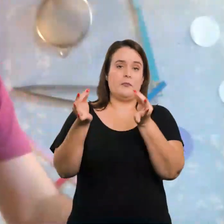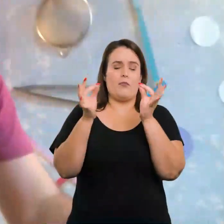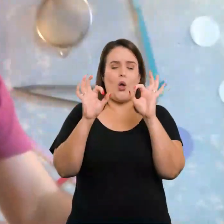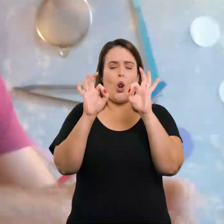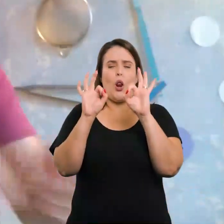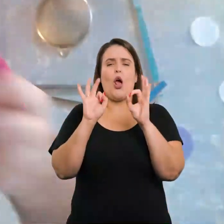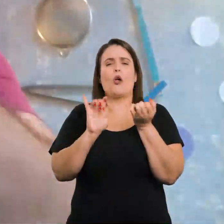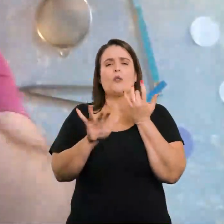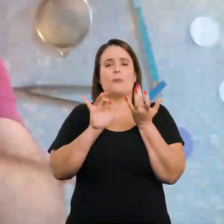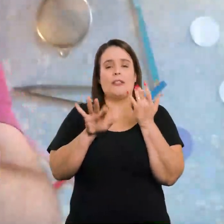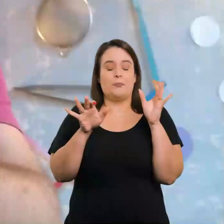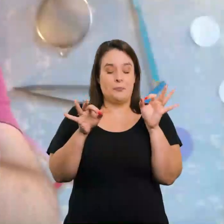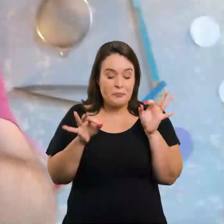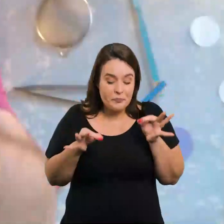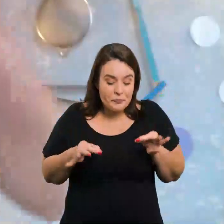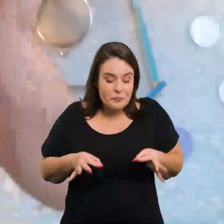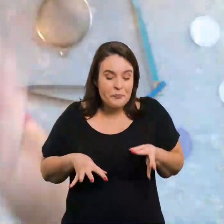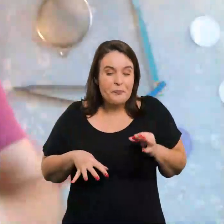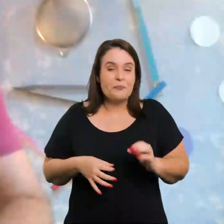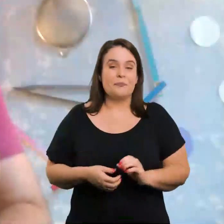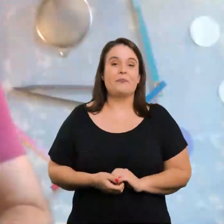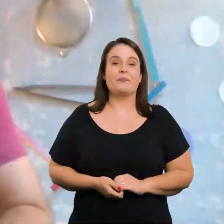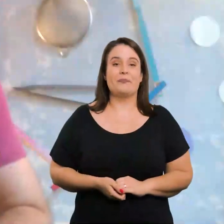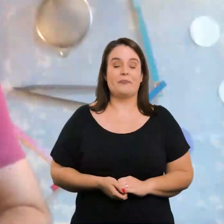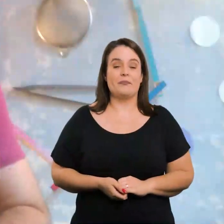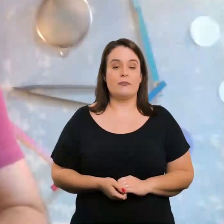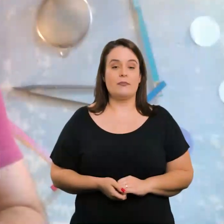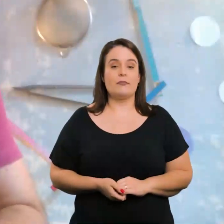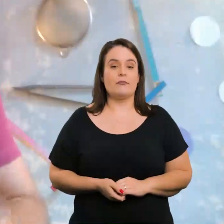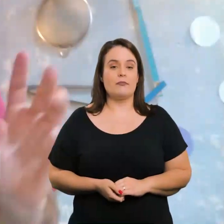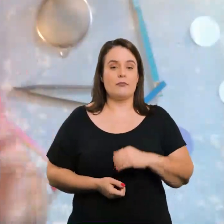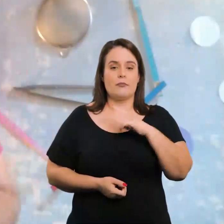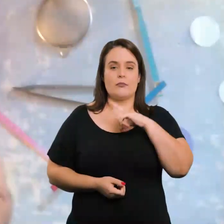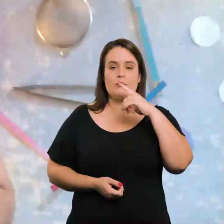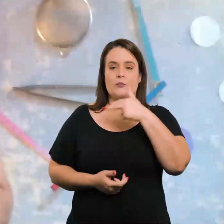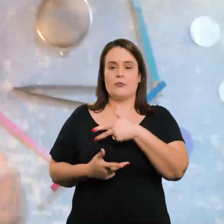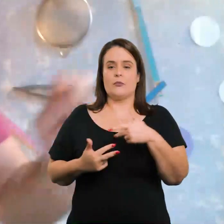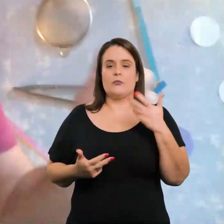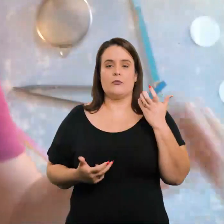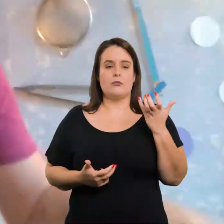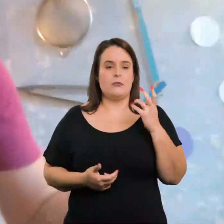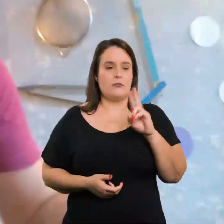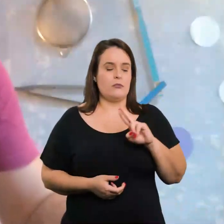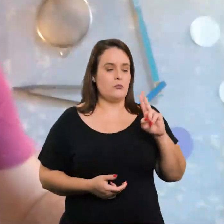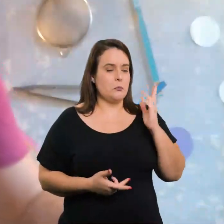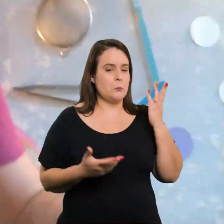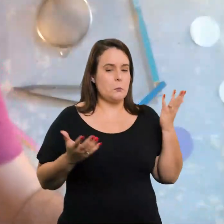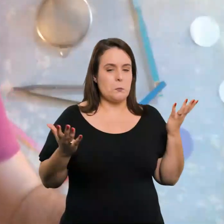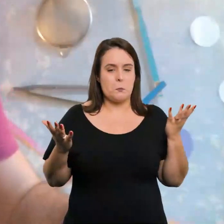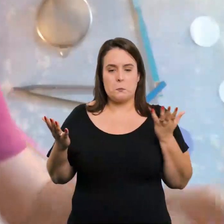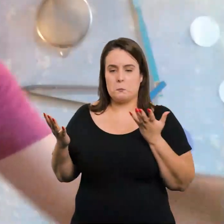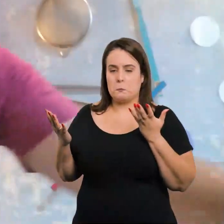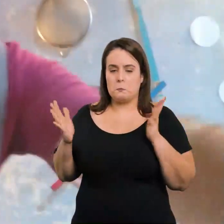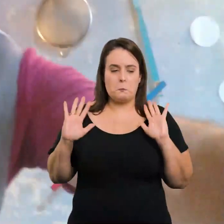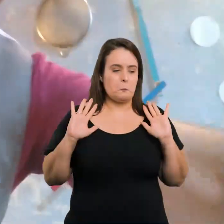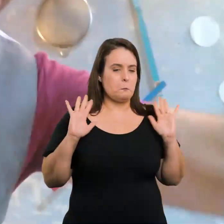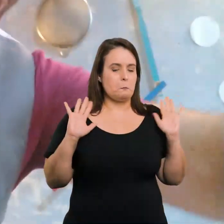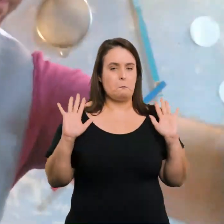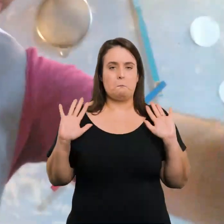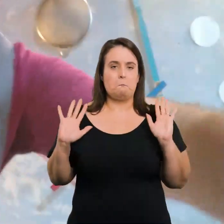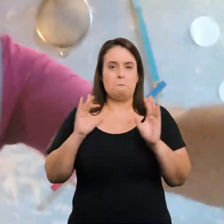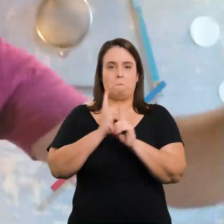Mais dois botões, por favor. Mais dois botões pequenininhos e transparentes. Estou usando. Ah, eu tinha uma coisa aqui que eu queria usar.